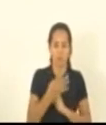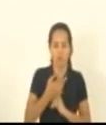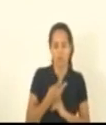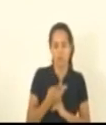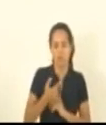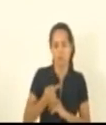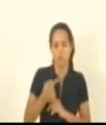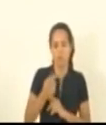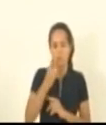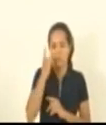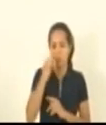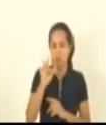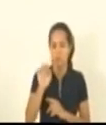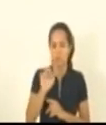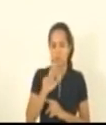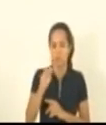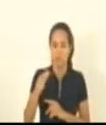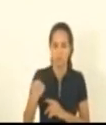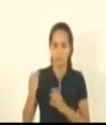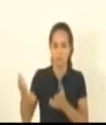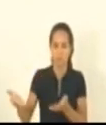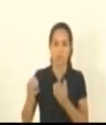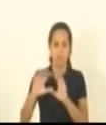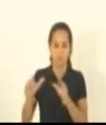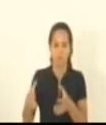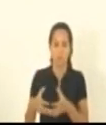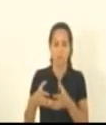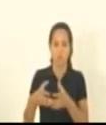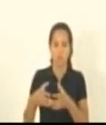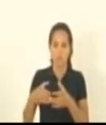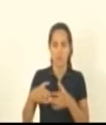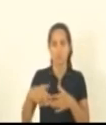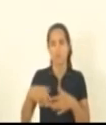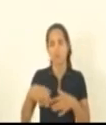autoria do deputado Teodorico Ferraço convoco a comissão de Constituição e Justiça